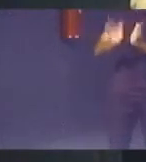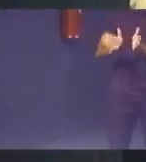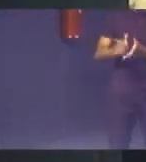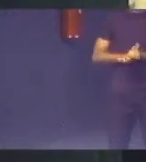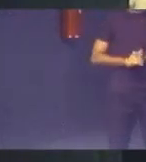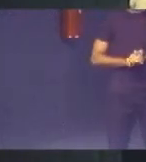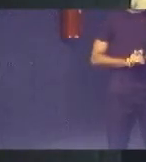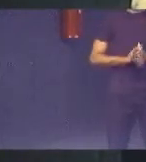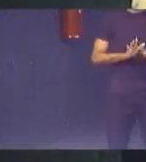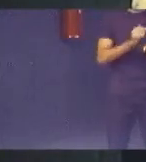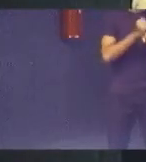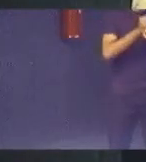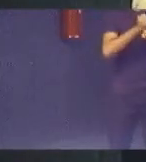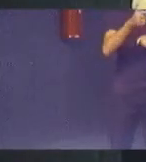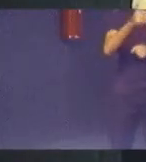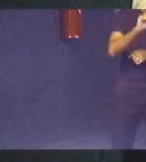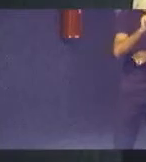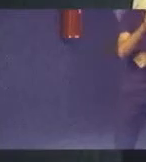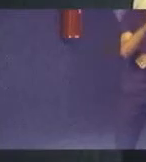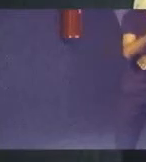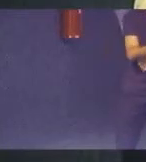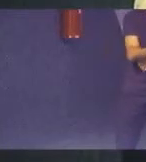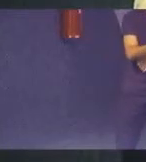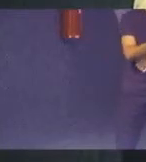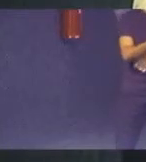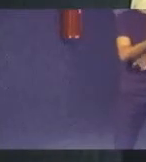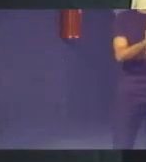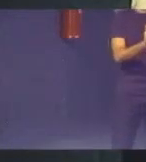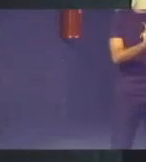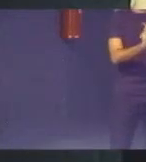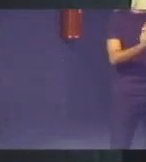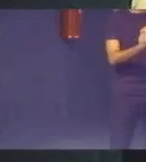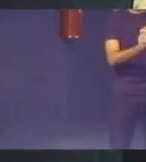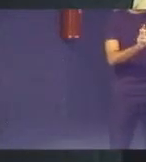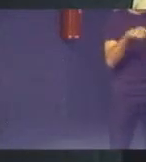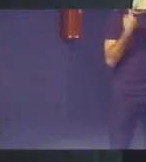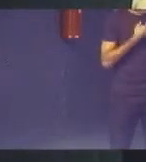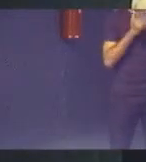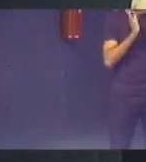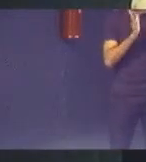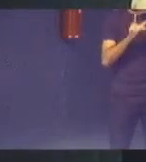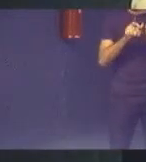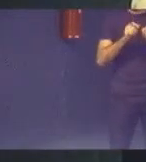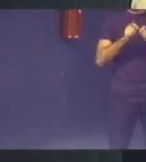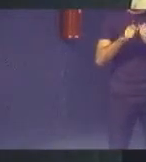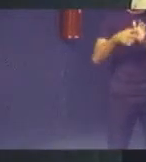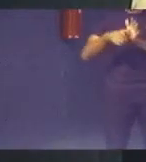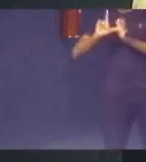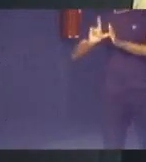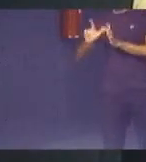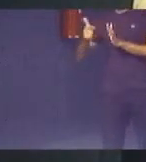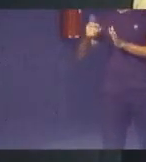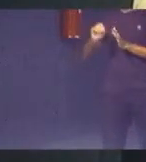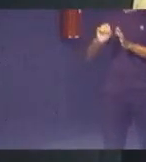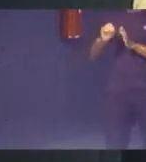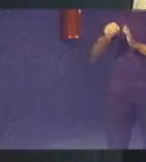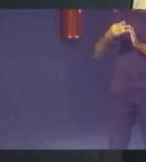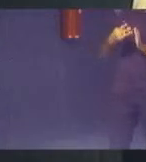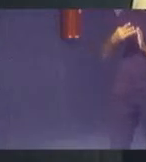Em 2015 veio aquilo que nós já fazemos em 2003 a obrigação